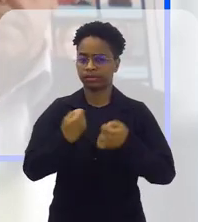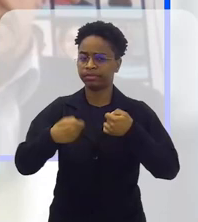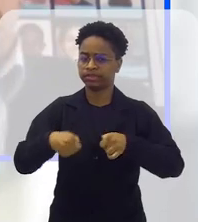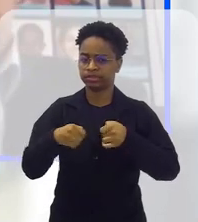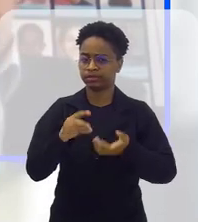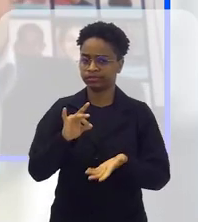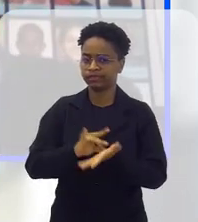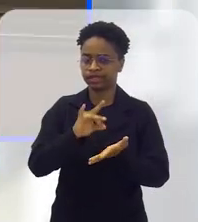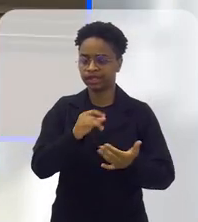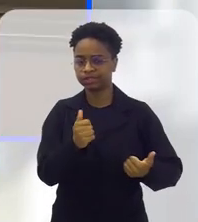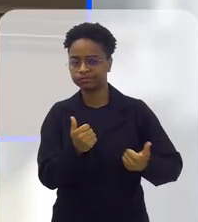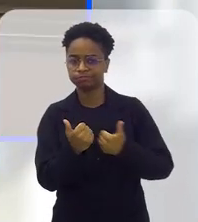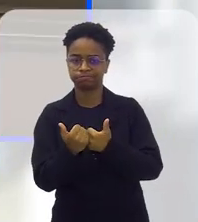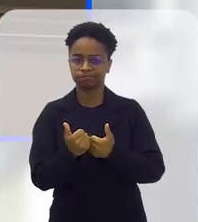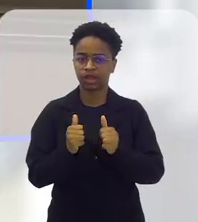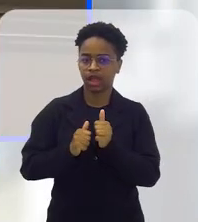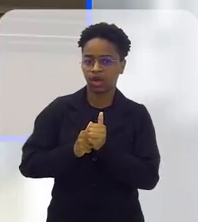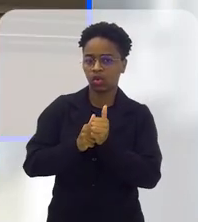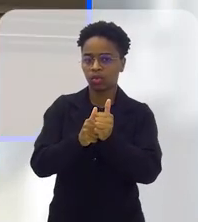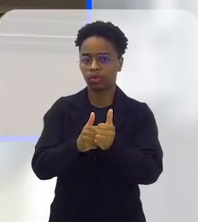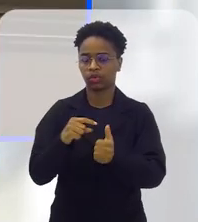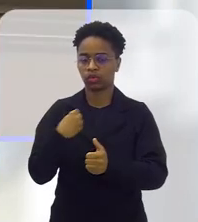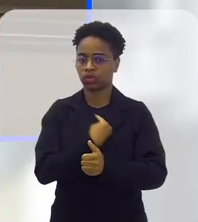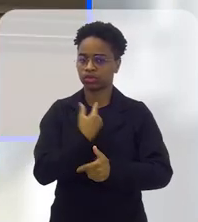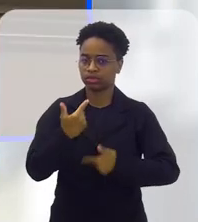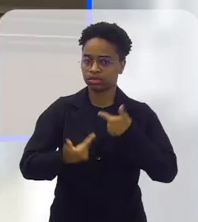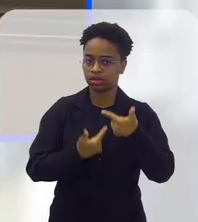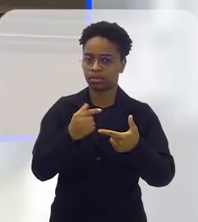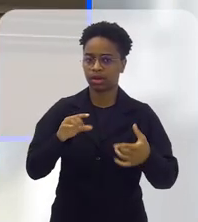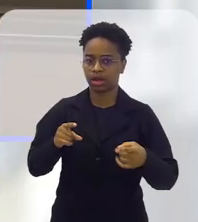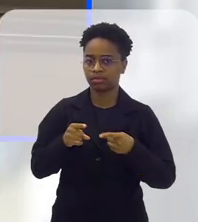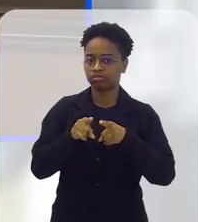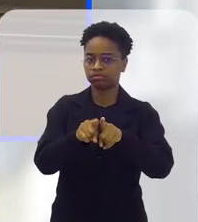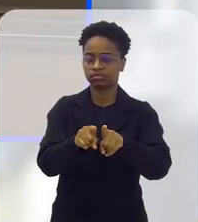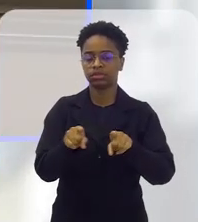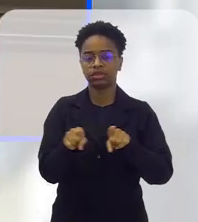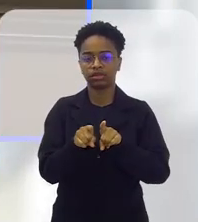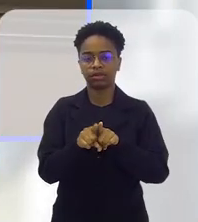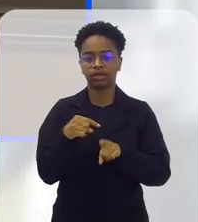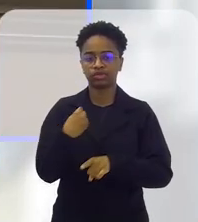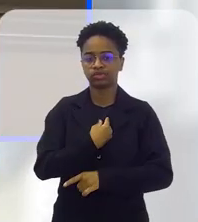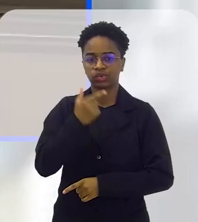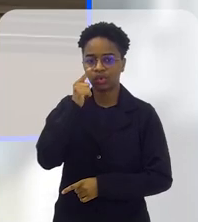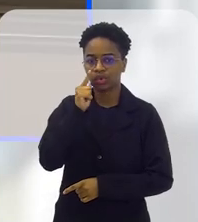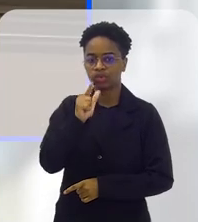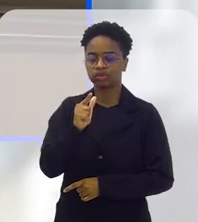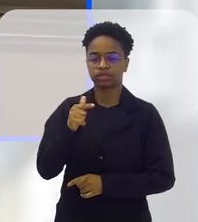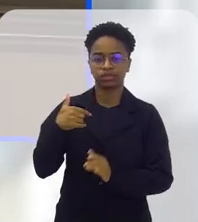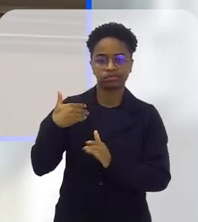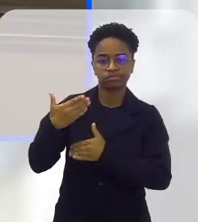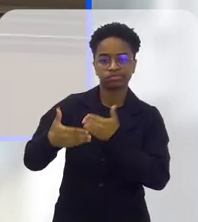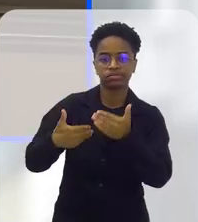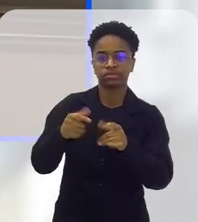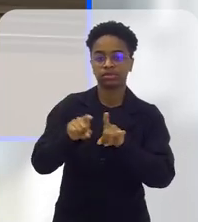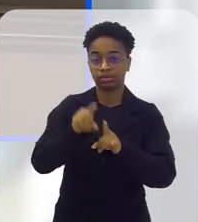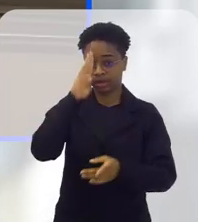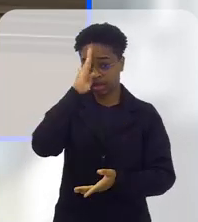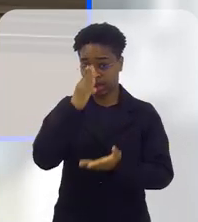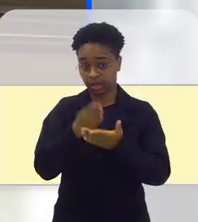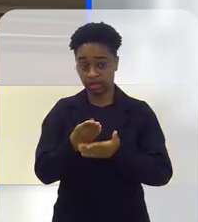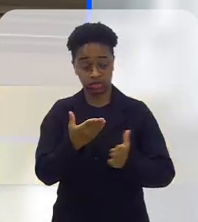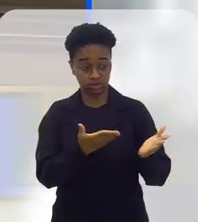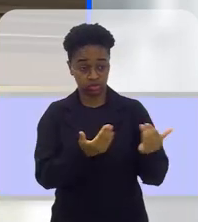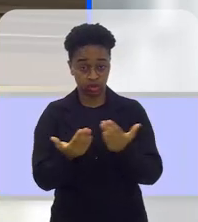precisamos muito que o Judiciário acompanhe, né? Trabalhe junto, com parceria, né? Para que possa cada vez mais expandir e